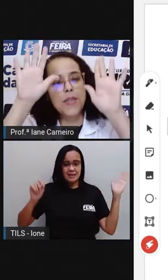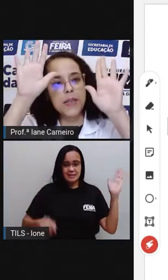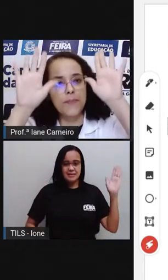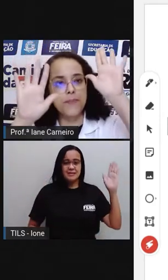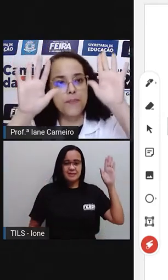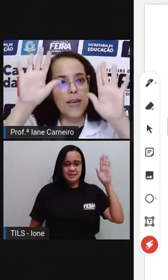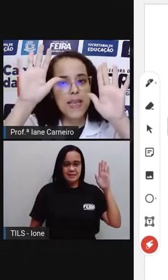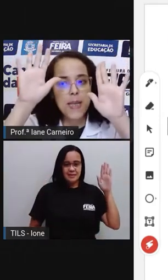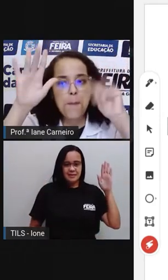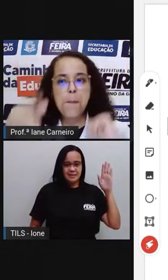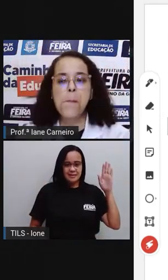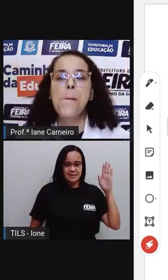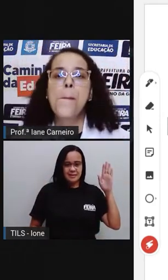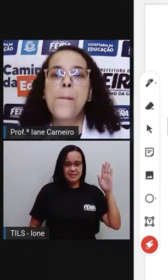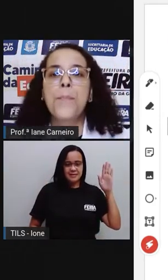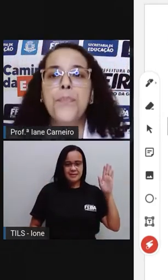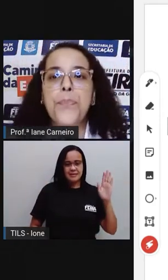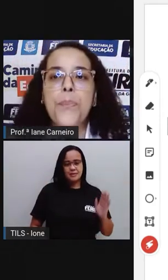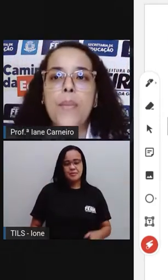outra mãozinha, beleza?